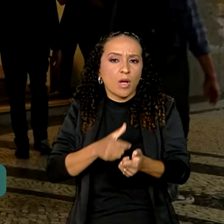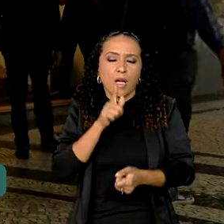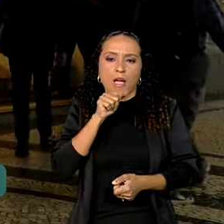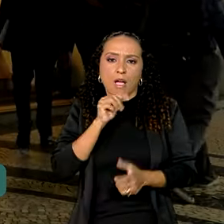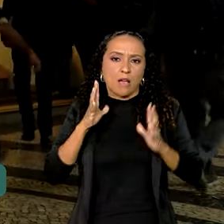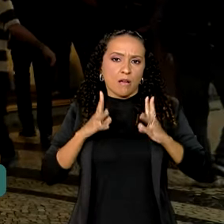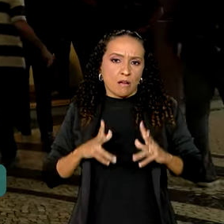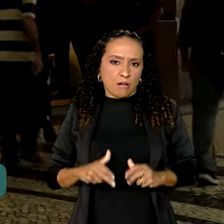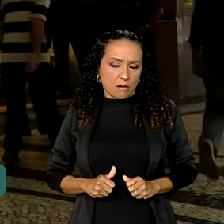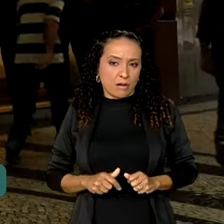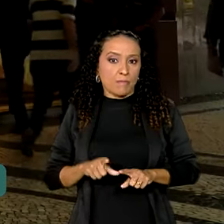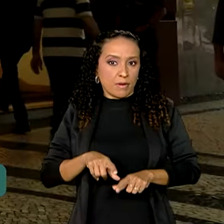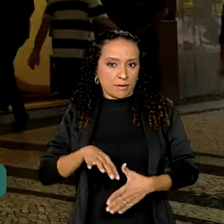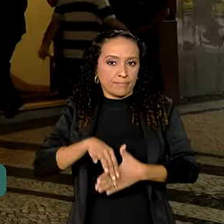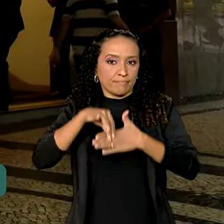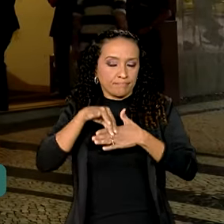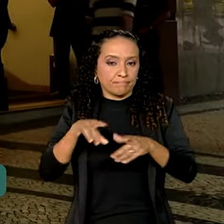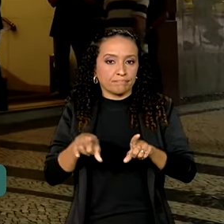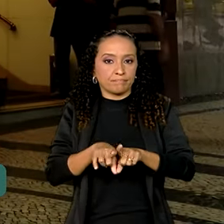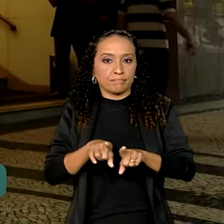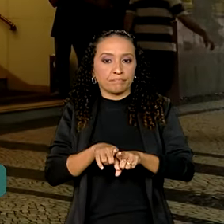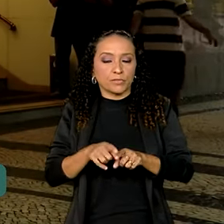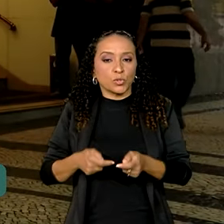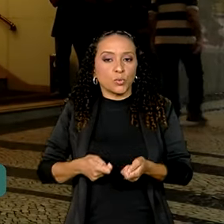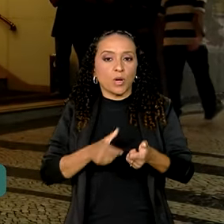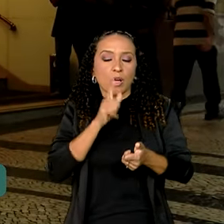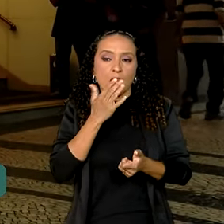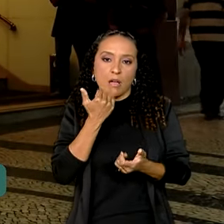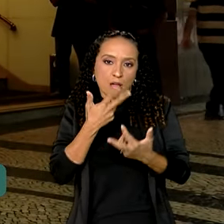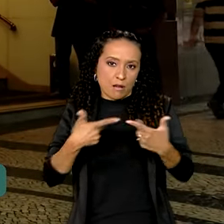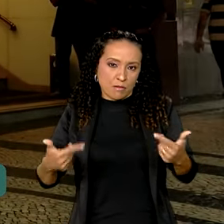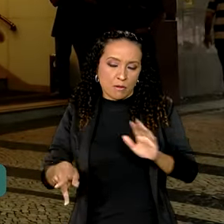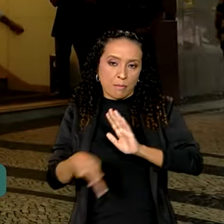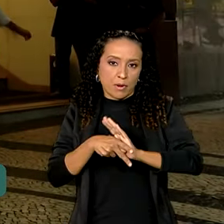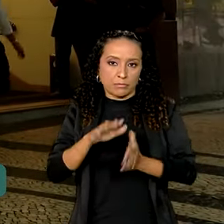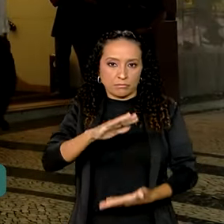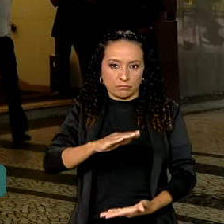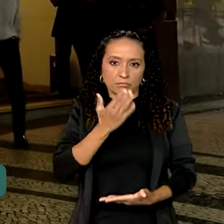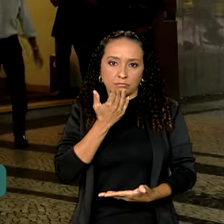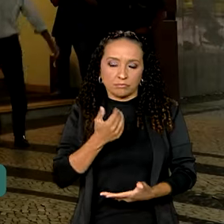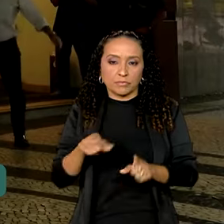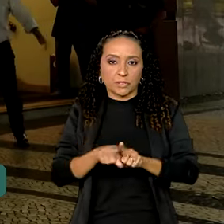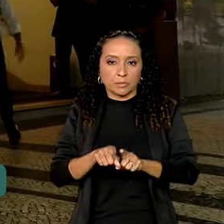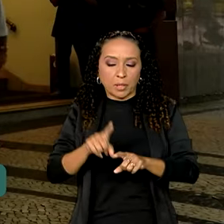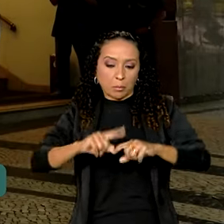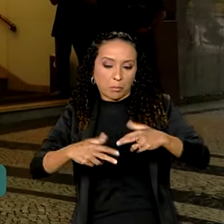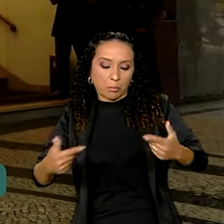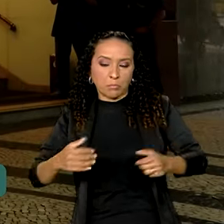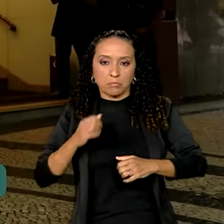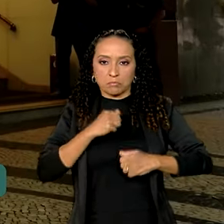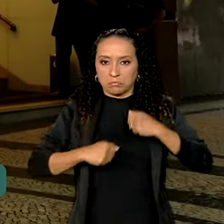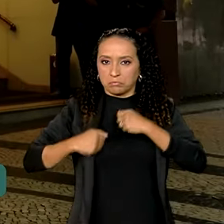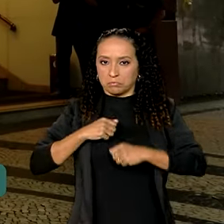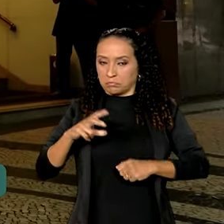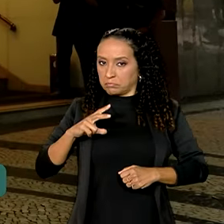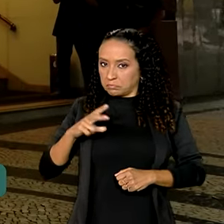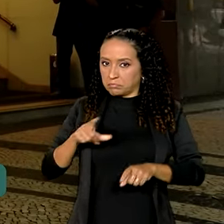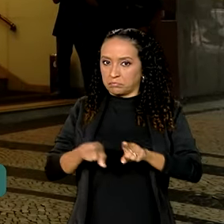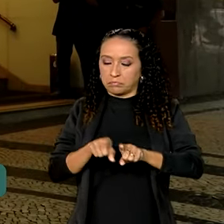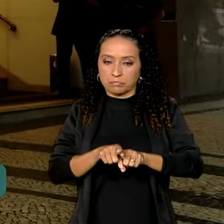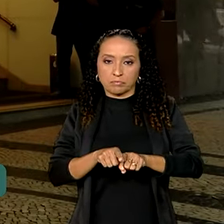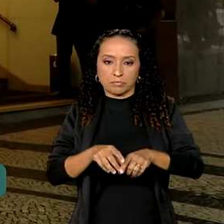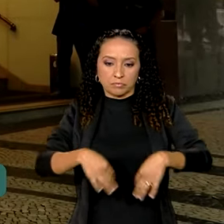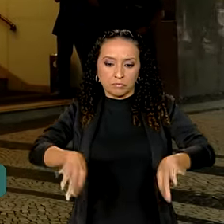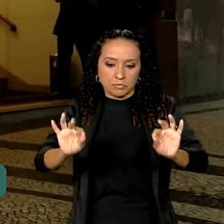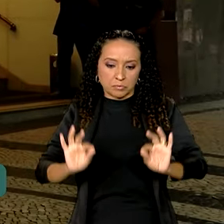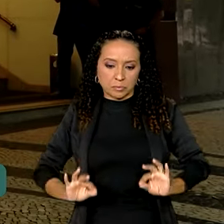potável, que é prioritário, e também doar alimentos da cesta básica, material de higiene pessoal, material de limpeza seco, roupa